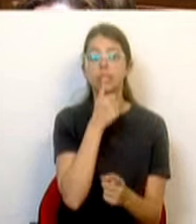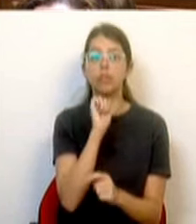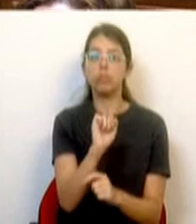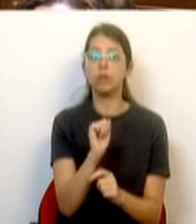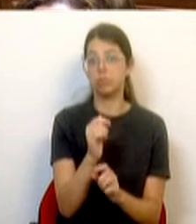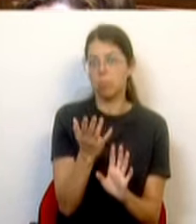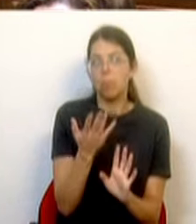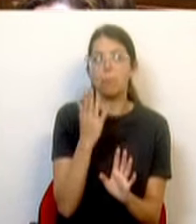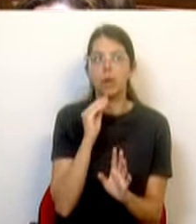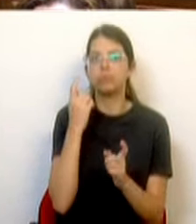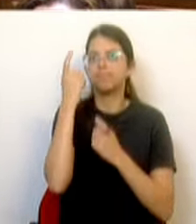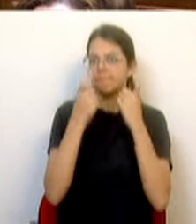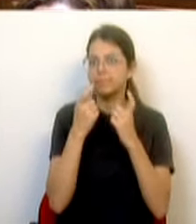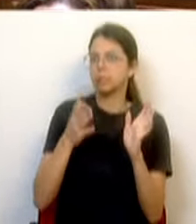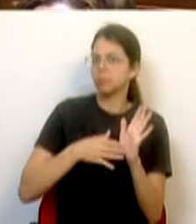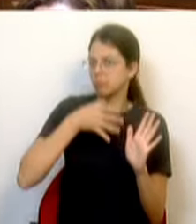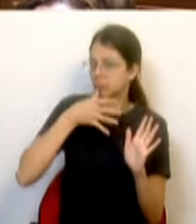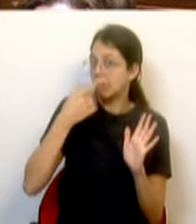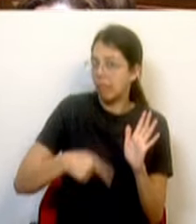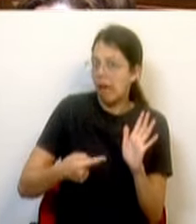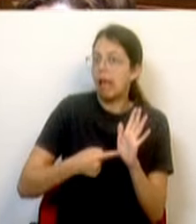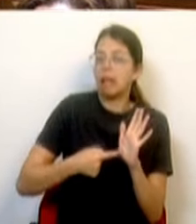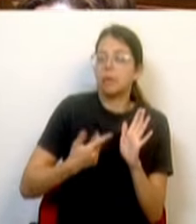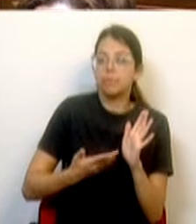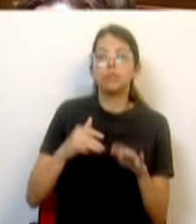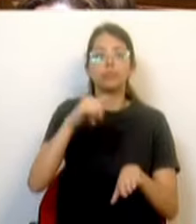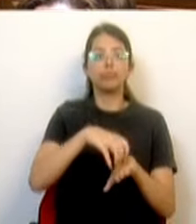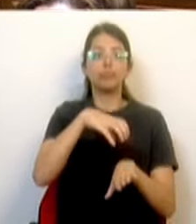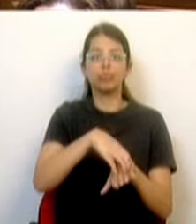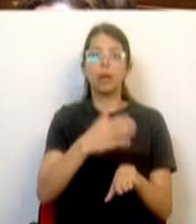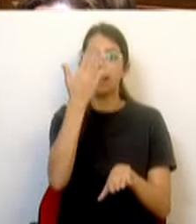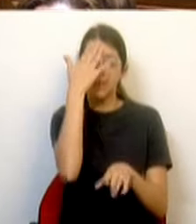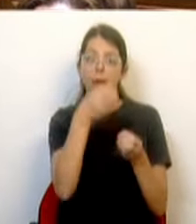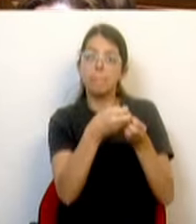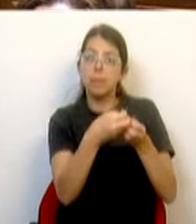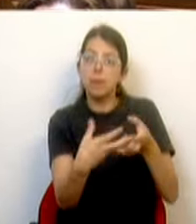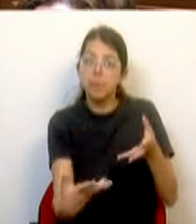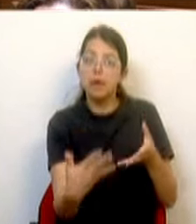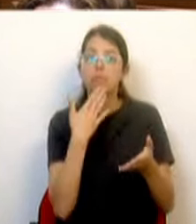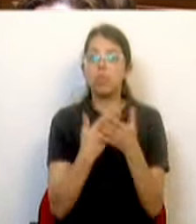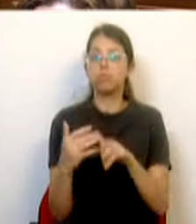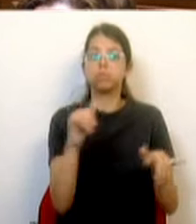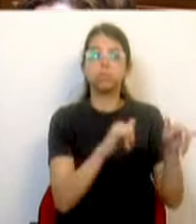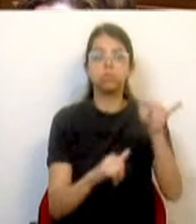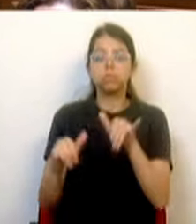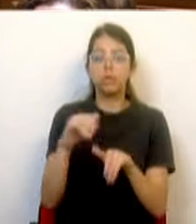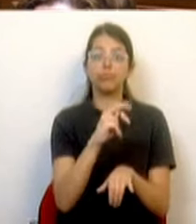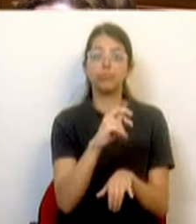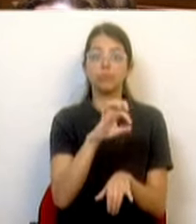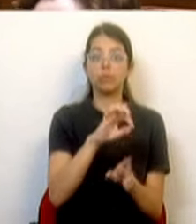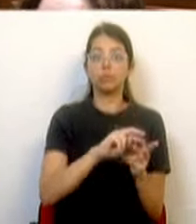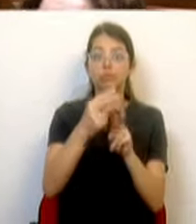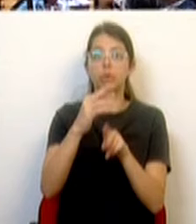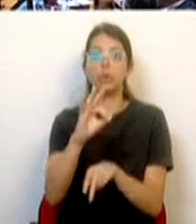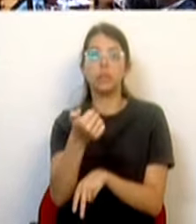ponderada e fundamentada, de reforçar a capacidade do aeroporto Humberto Delgado, aumentando o número de movimentos de 38 para 45.